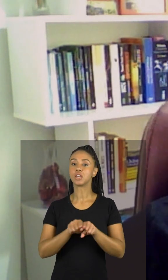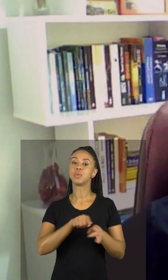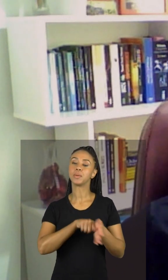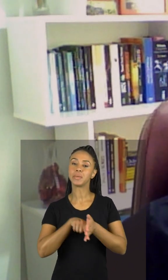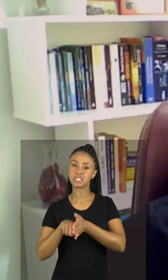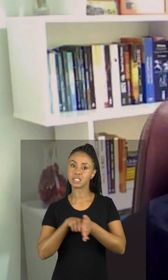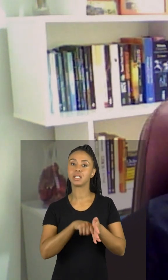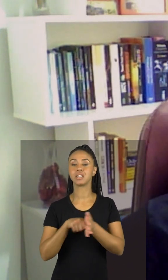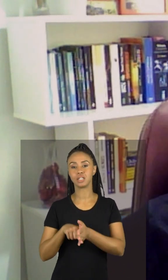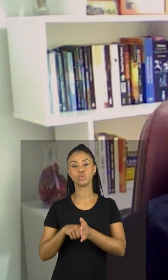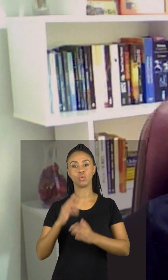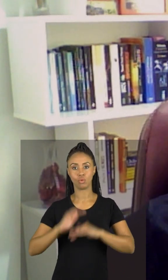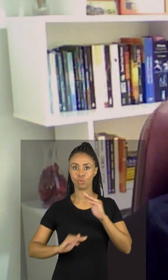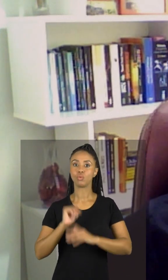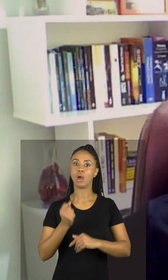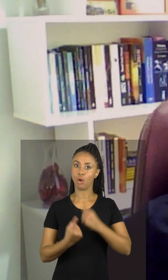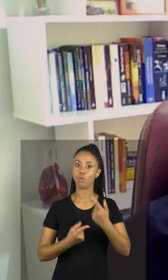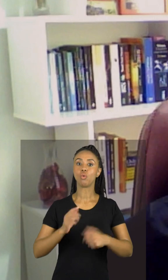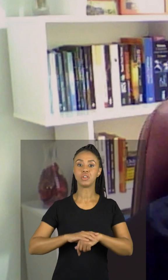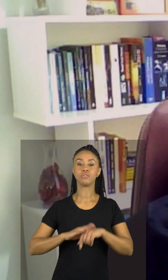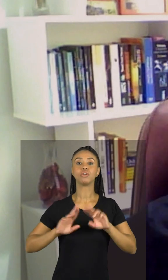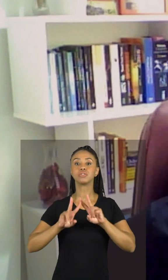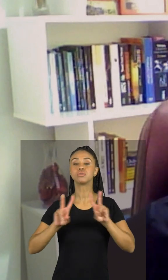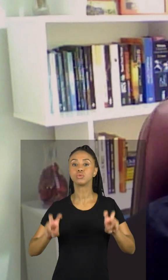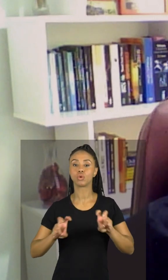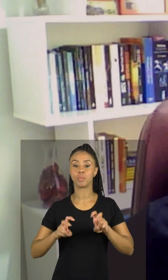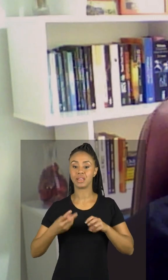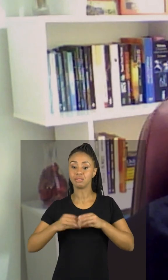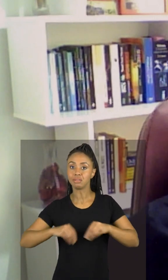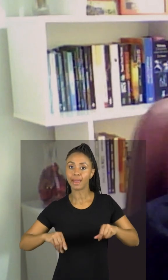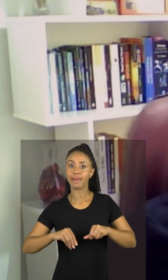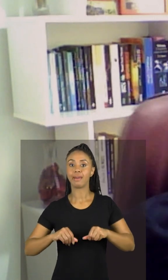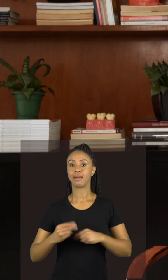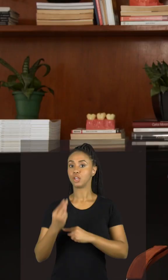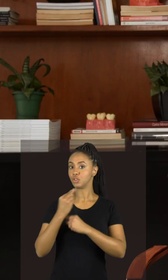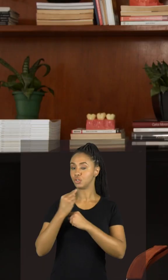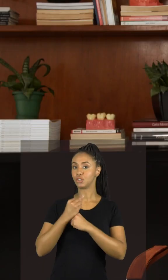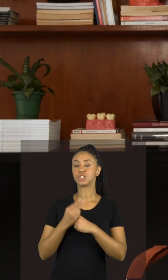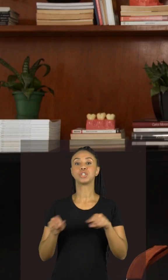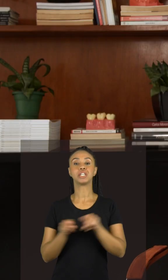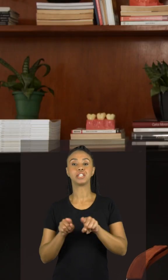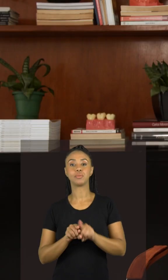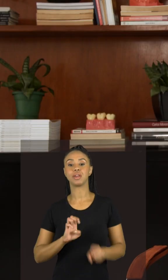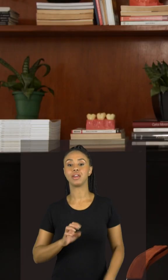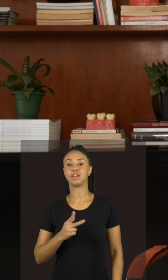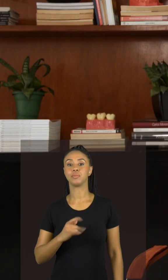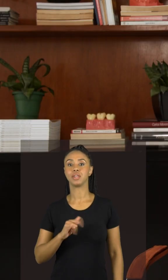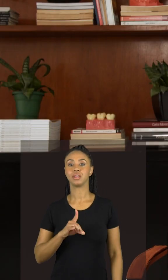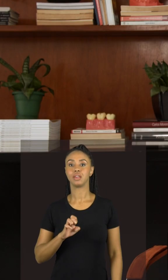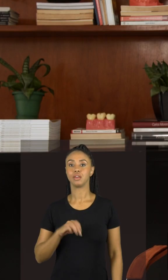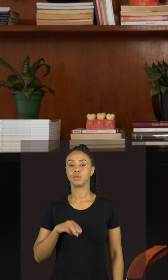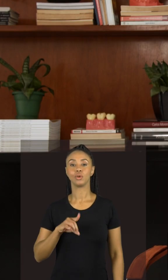relacionadas a sono, nutrição e epidemiologia. Então, para a gente dar o start nessa